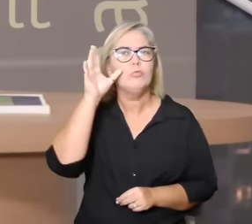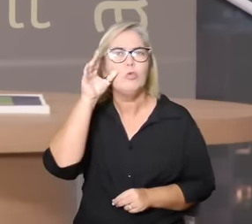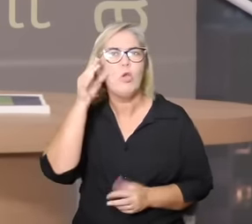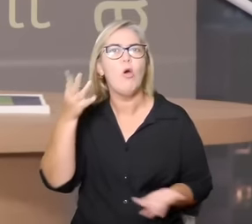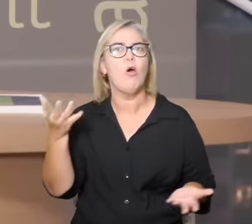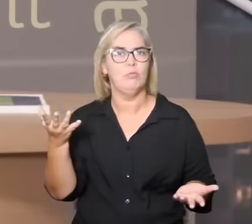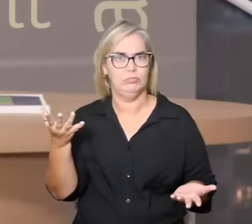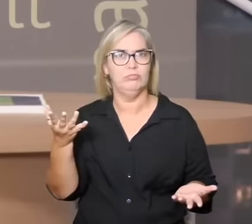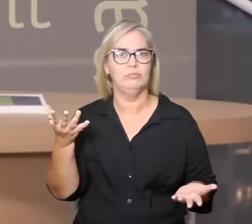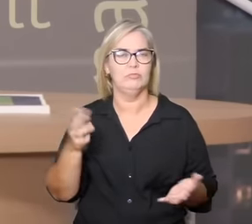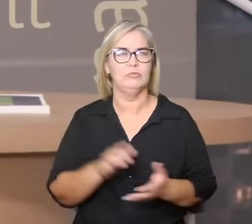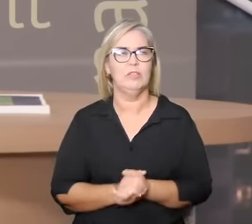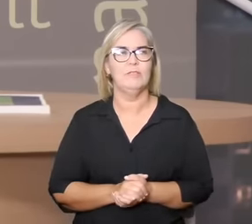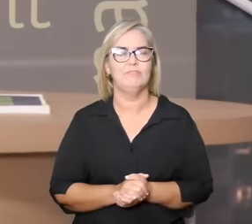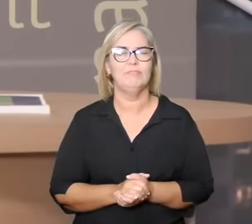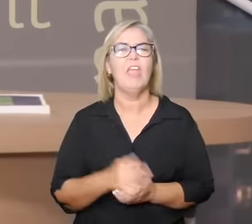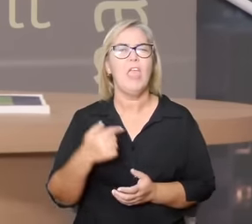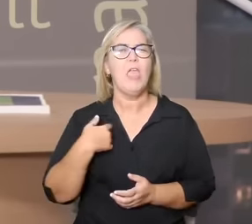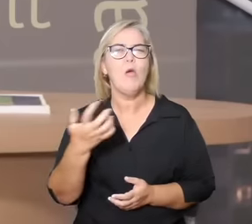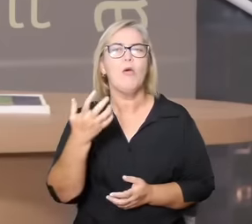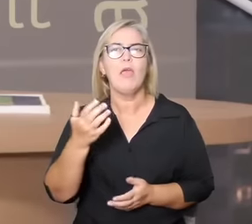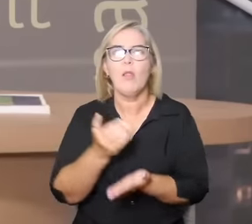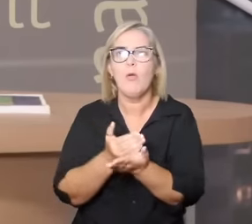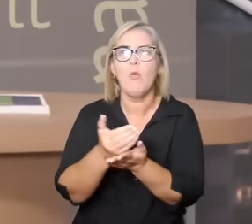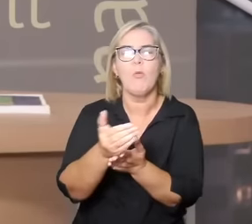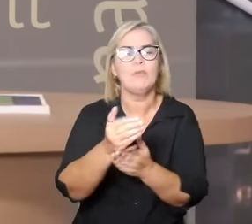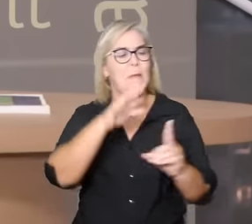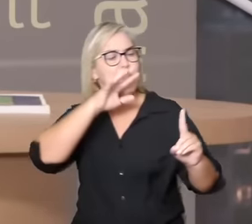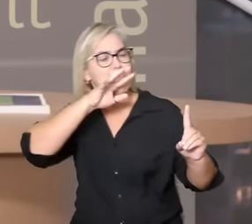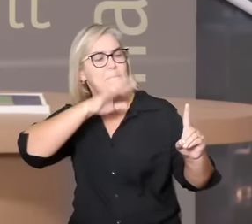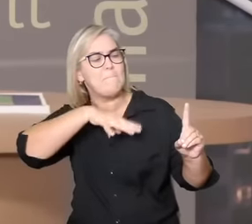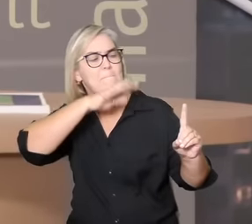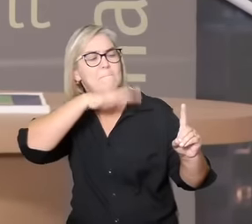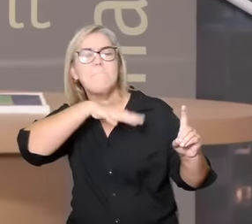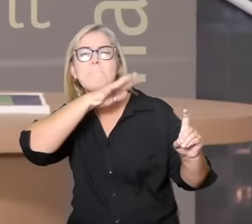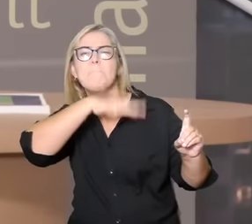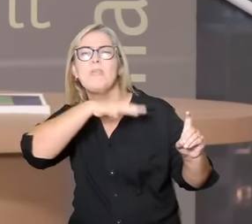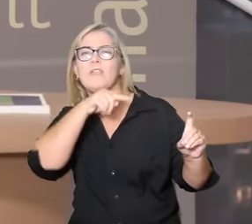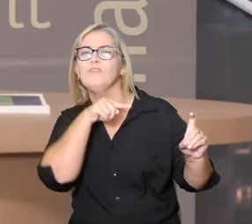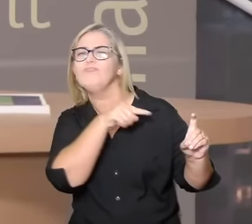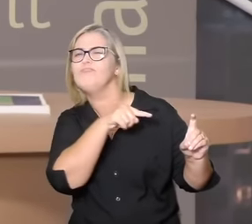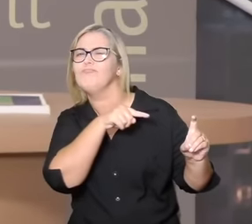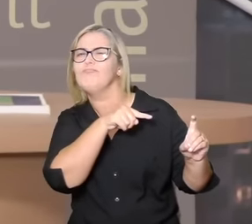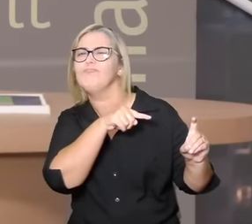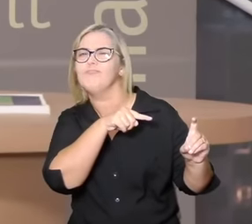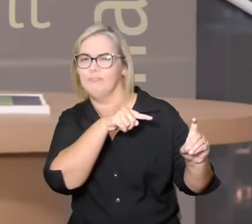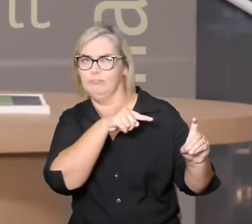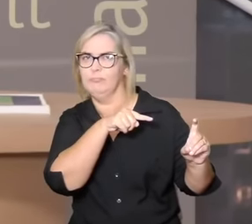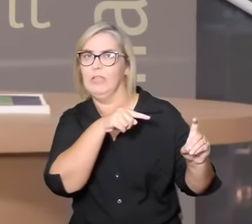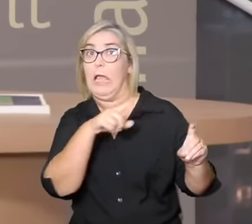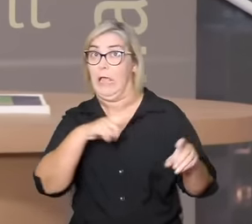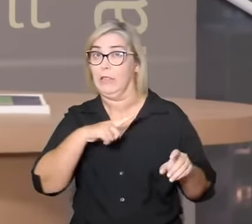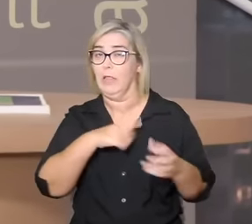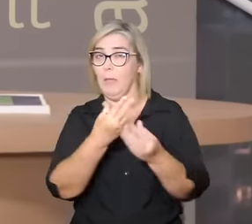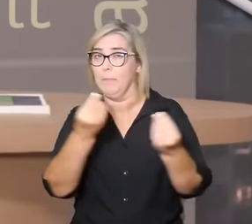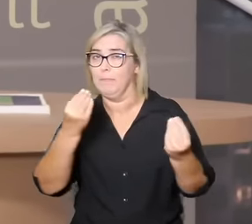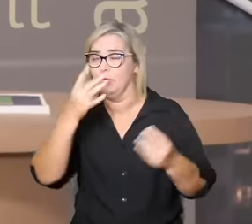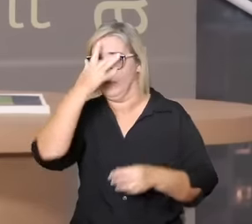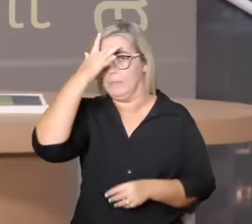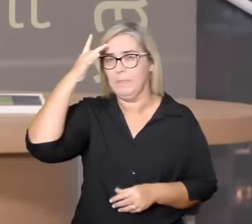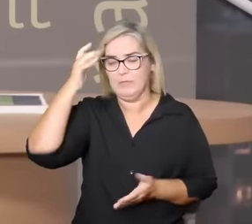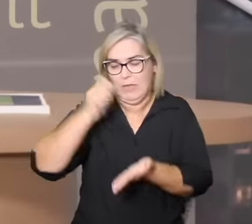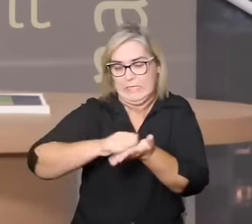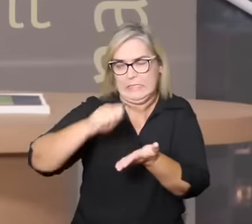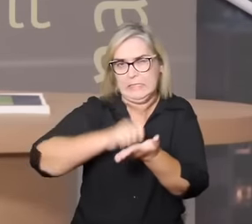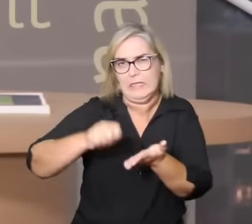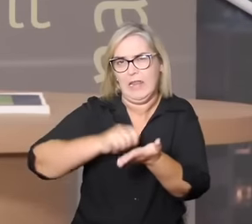Quero começar com o mito. Eu gosto muito de pensar o mito, assim como tantos e tantos autores e autoras que entendem que